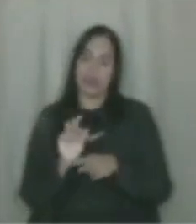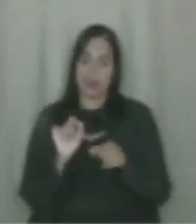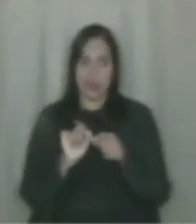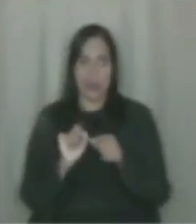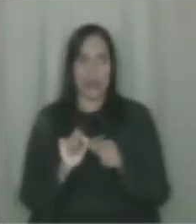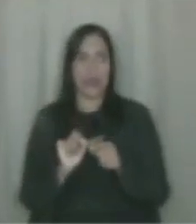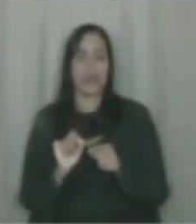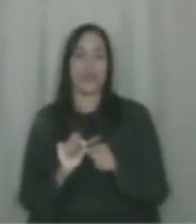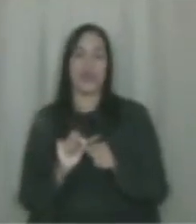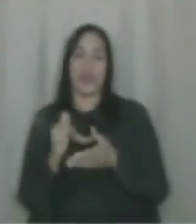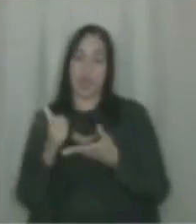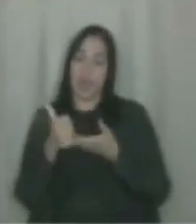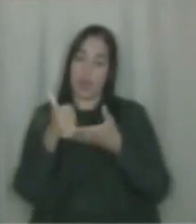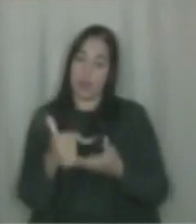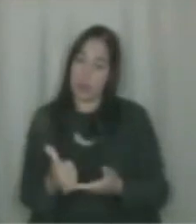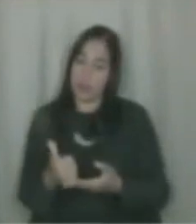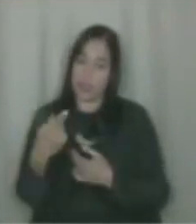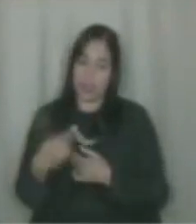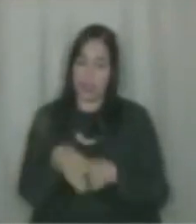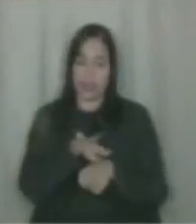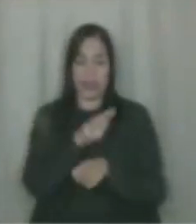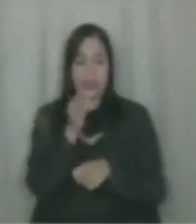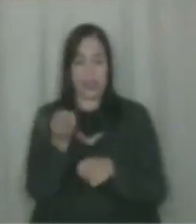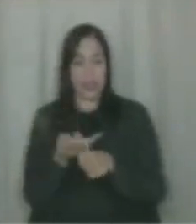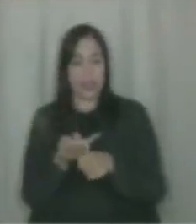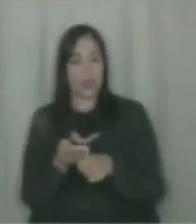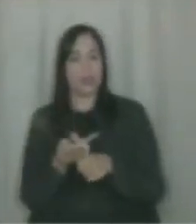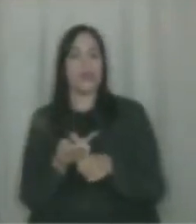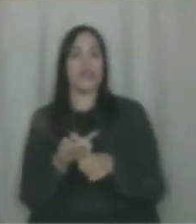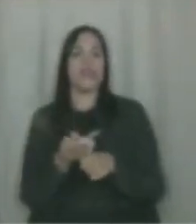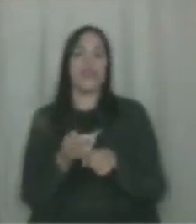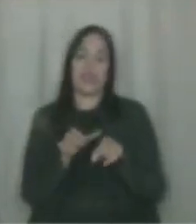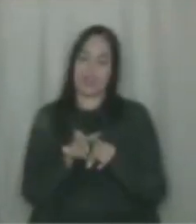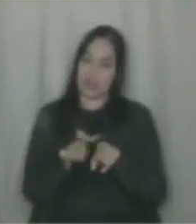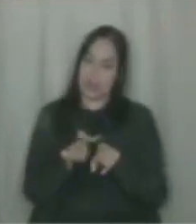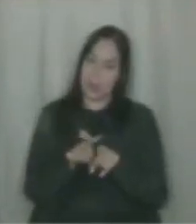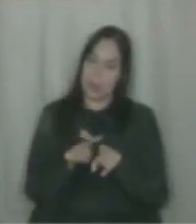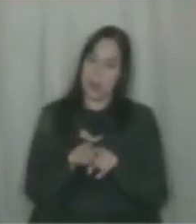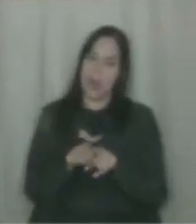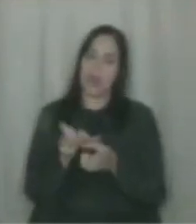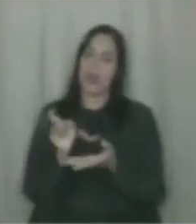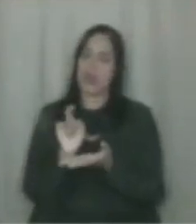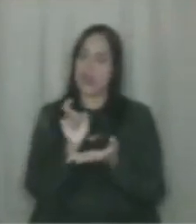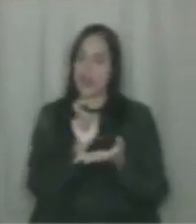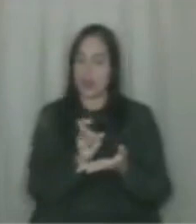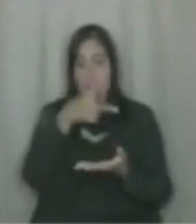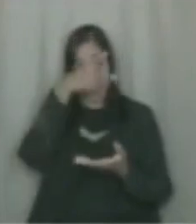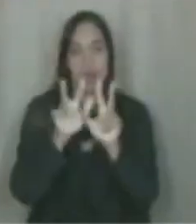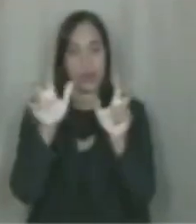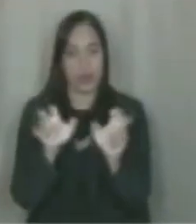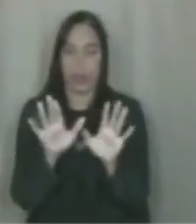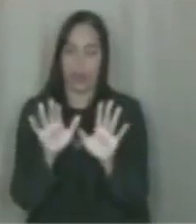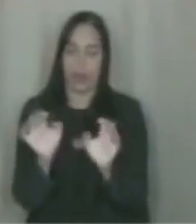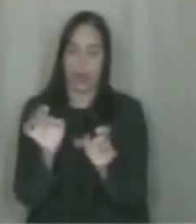agora com a colaboração desta casa legislativa e o poder executivo também nos apoiar nesse debate